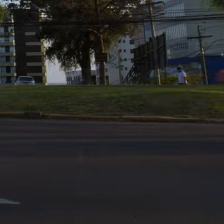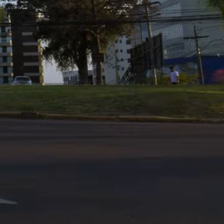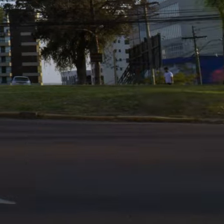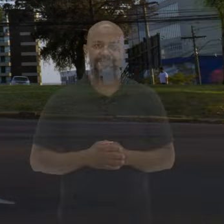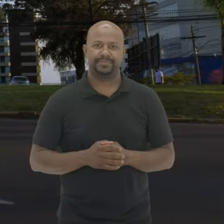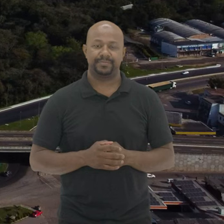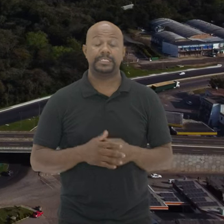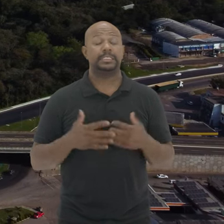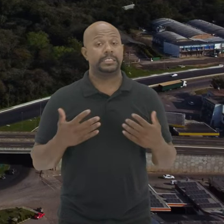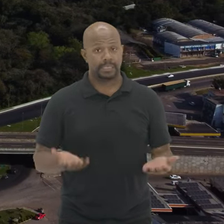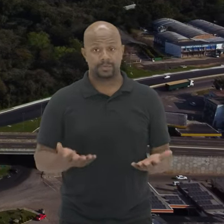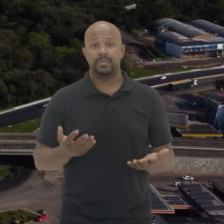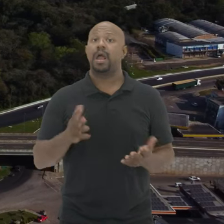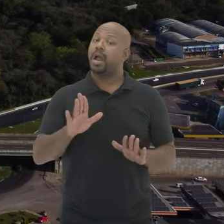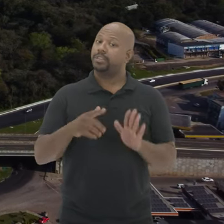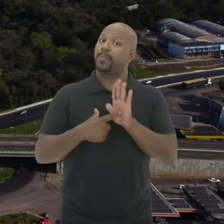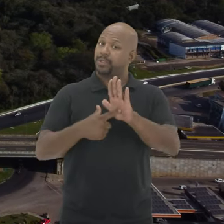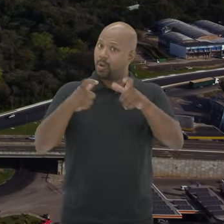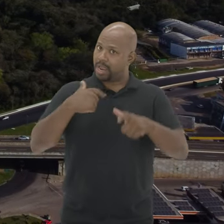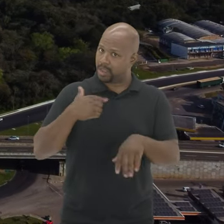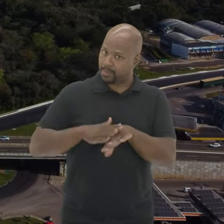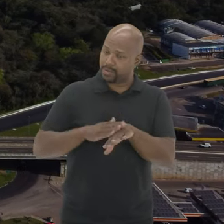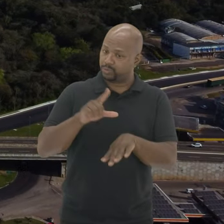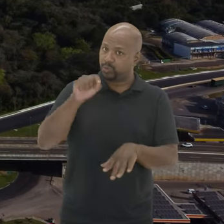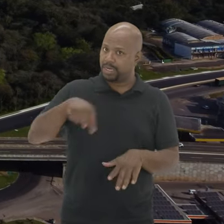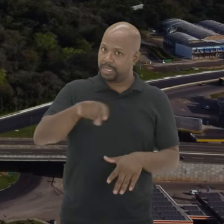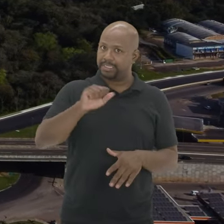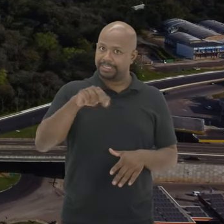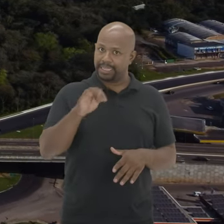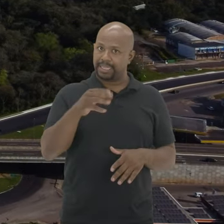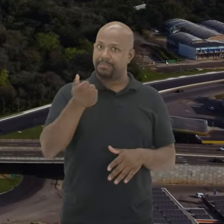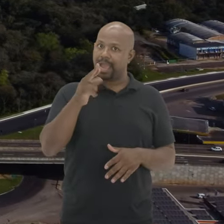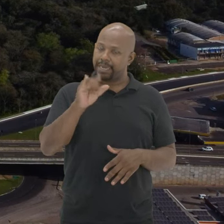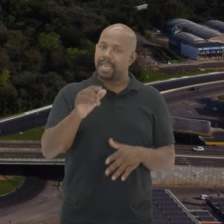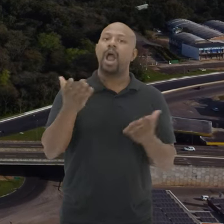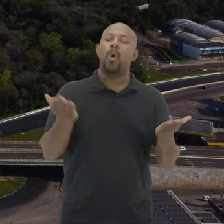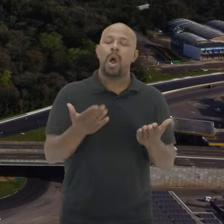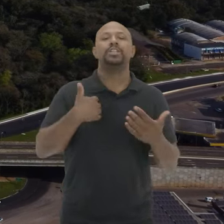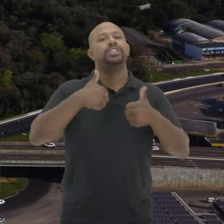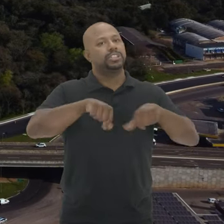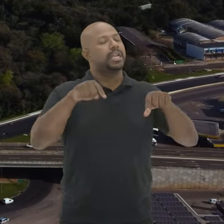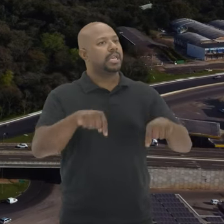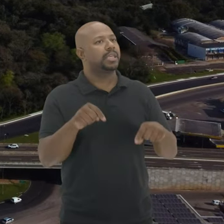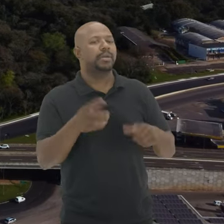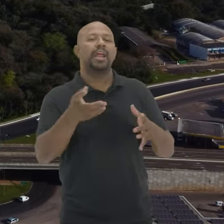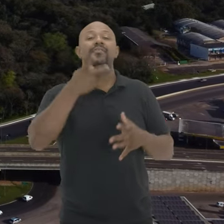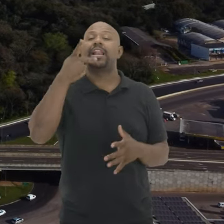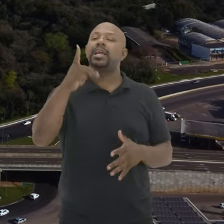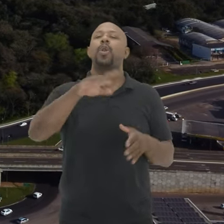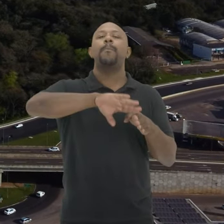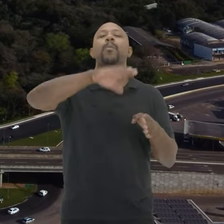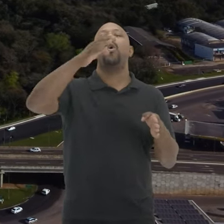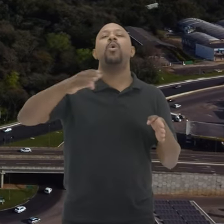imagem aérea De um morro Com vegetação E algumas casas Antes de eu mostrar Para vocês o lugar Que eu escolhi Santa Maria Agora a gente Está passando aqui